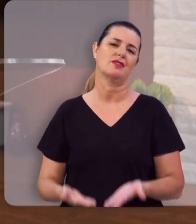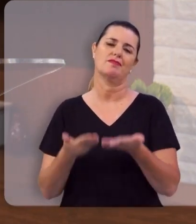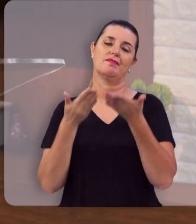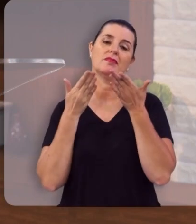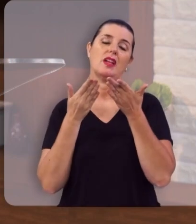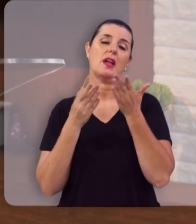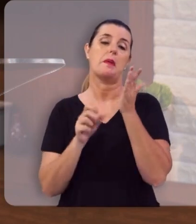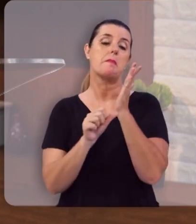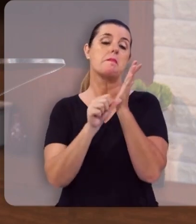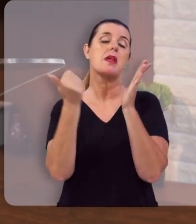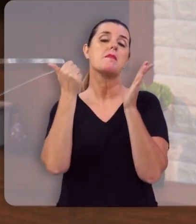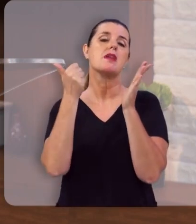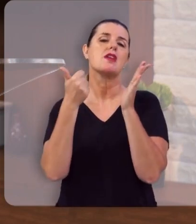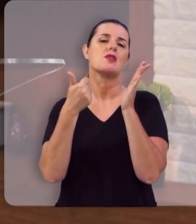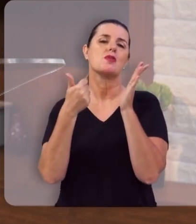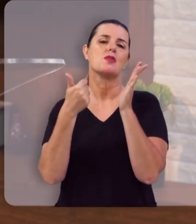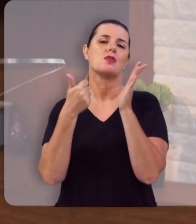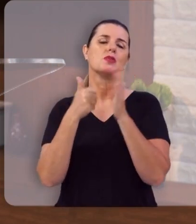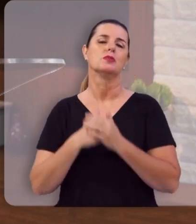primícias dos que dormem.